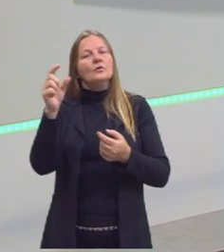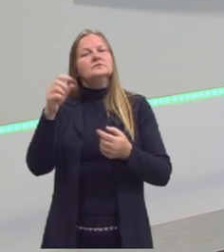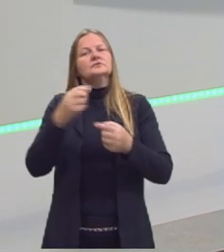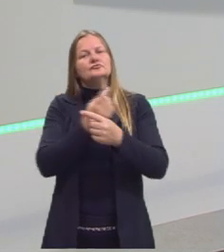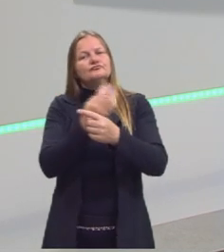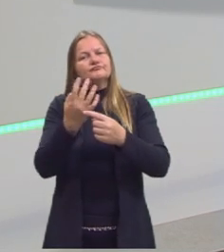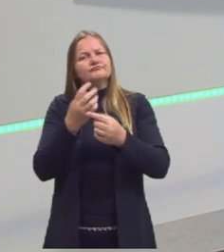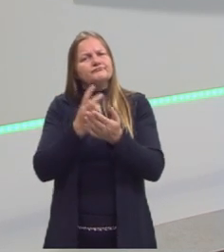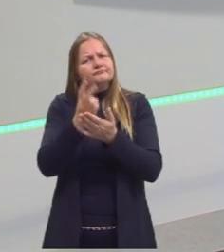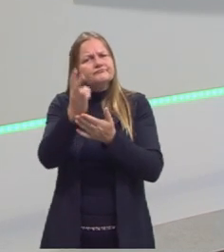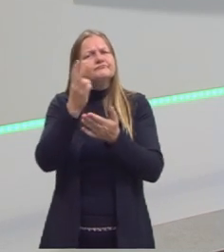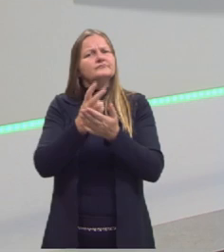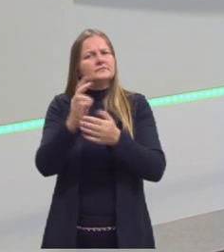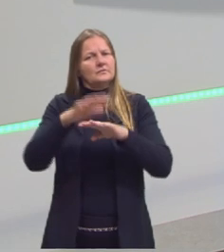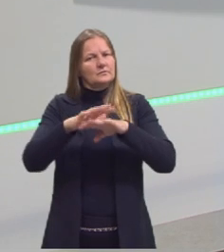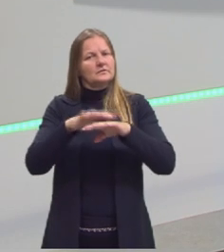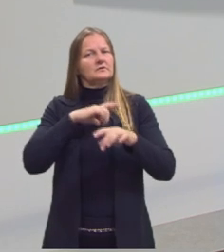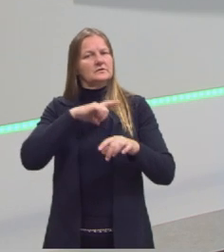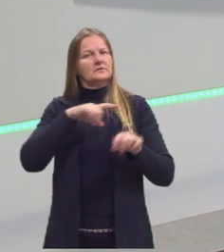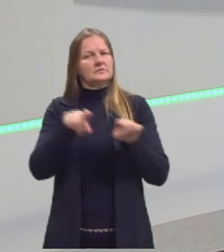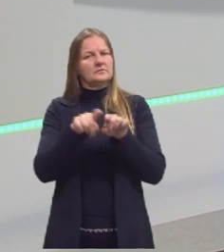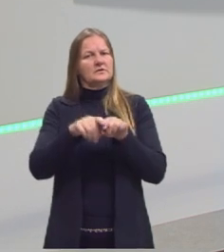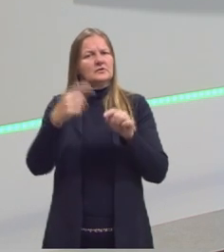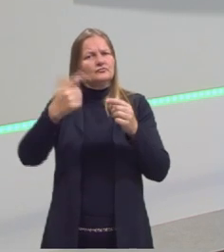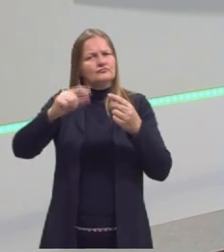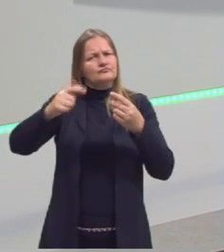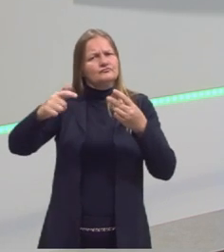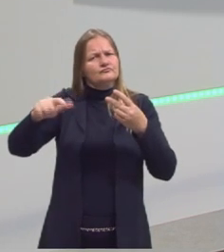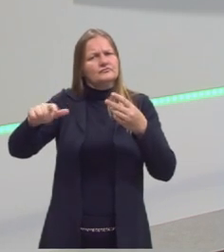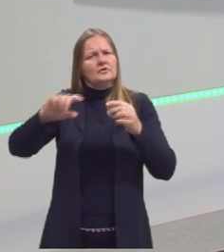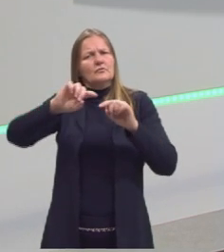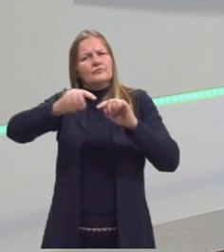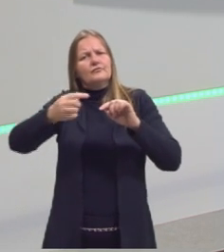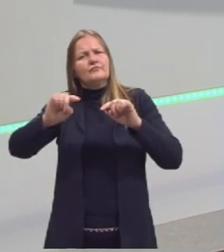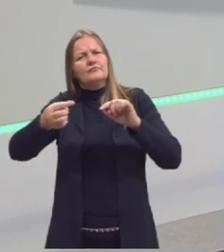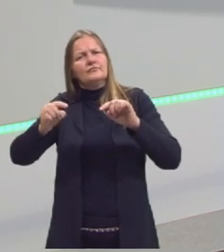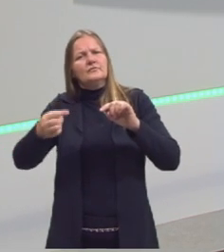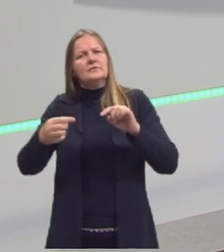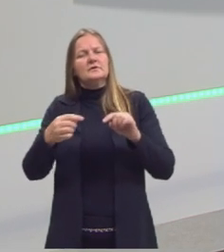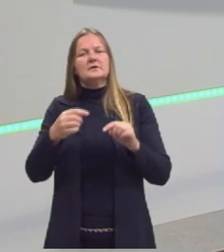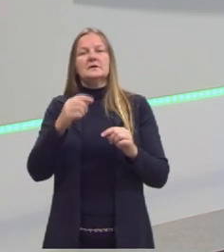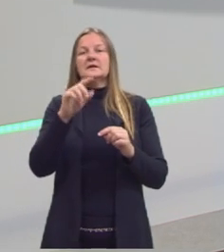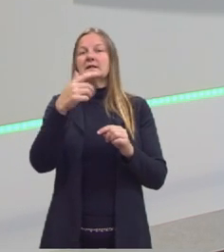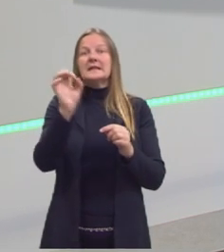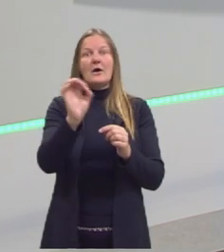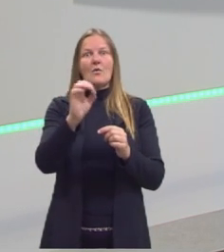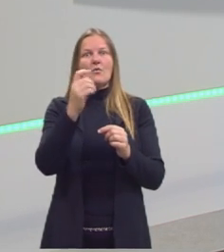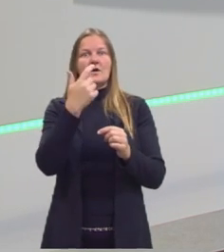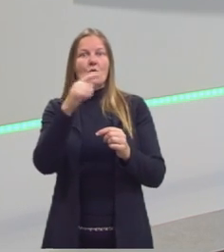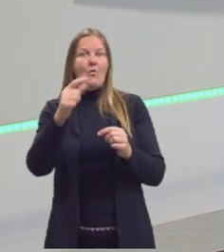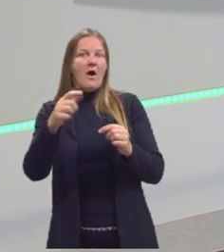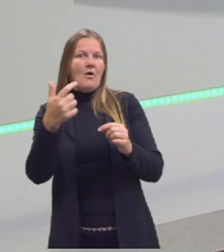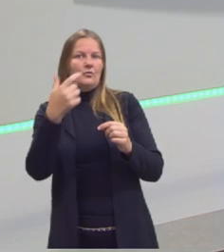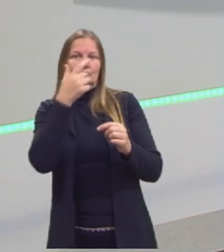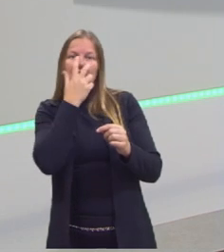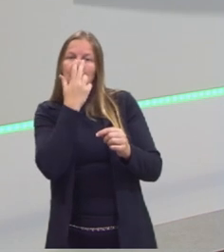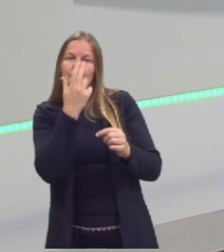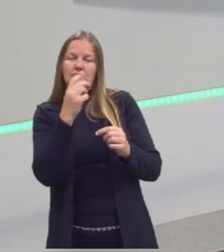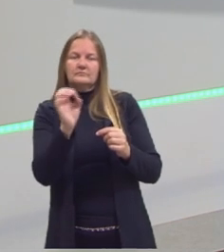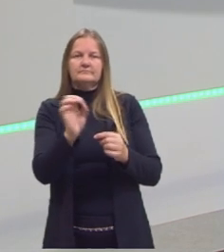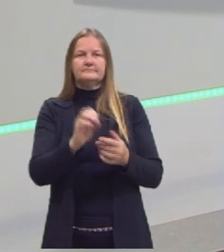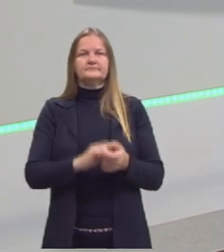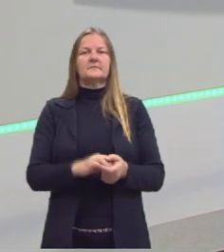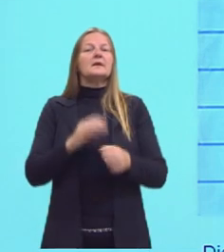matemáticas também, que possuem infinitas casas decimais não periódicas. O que mais entra?